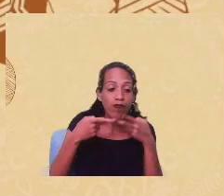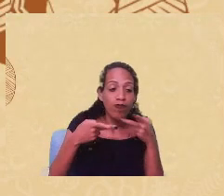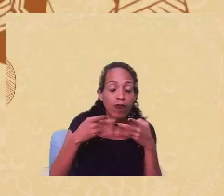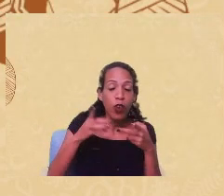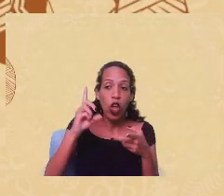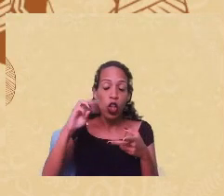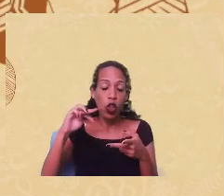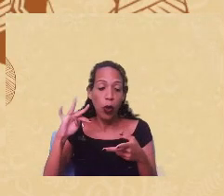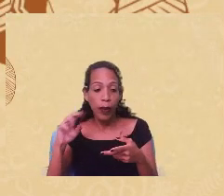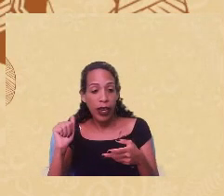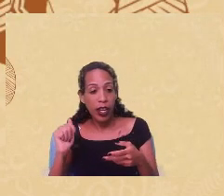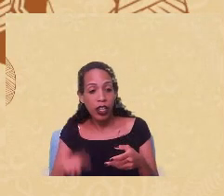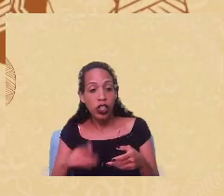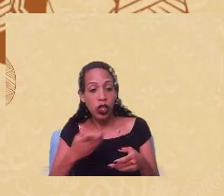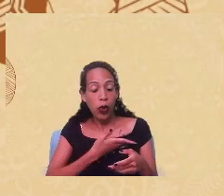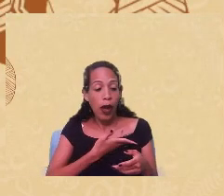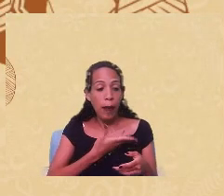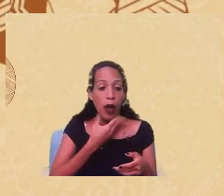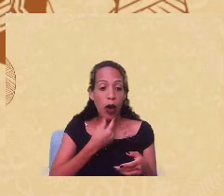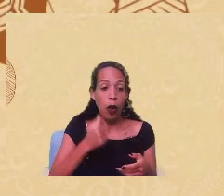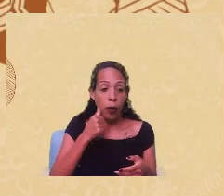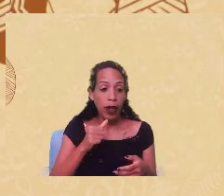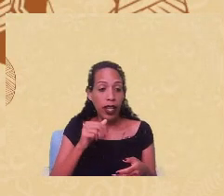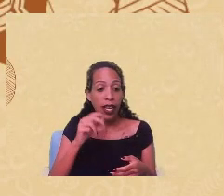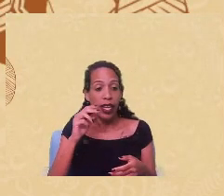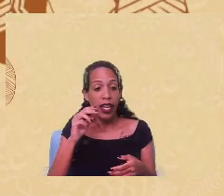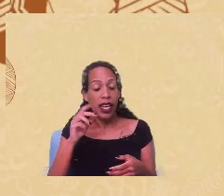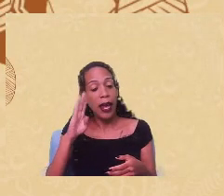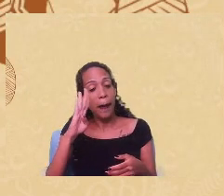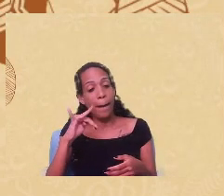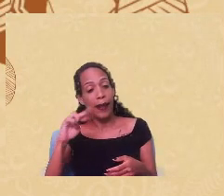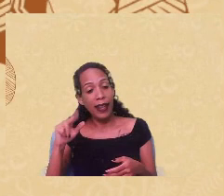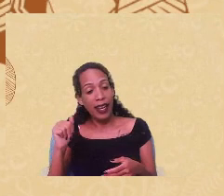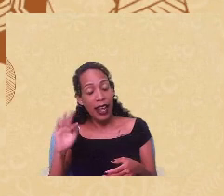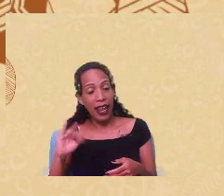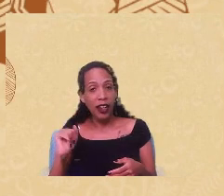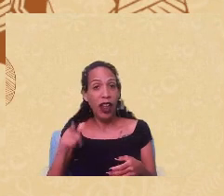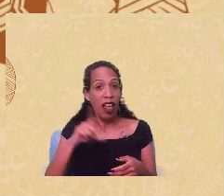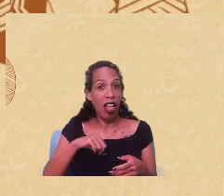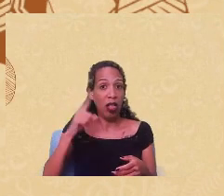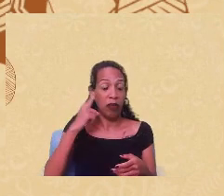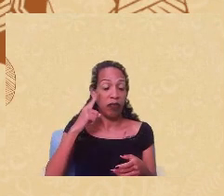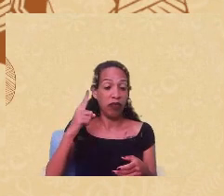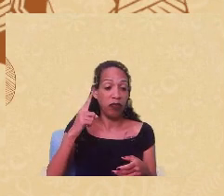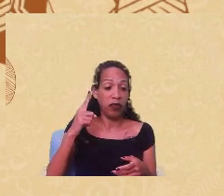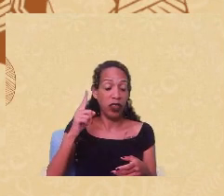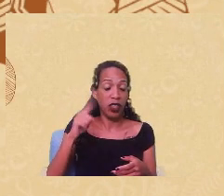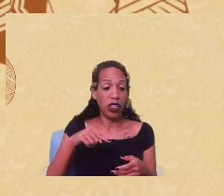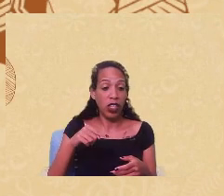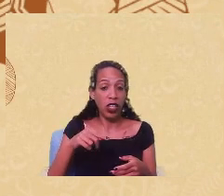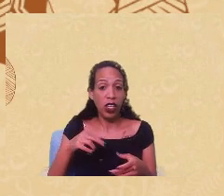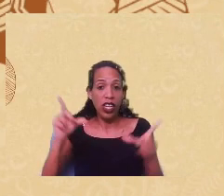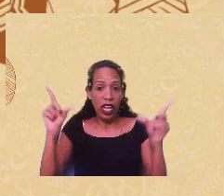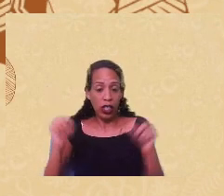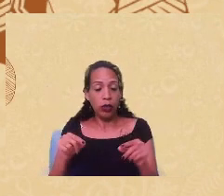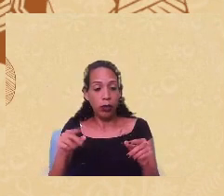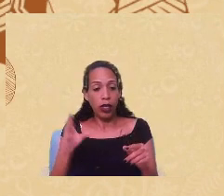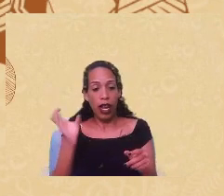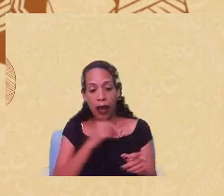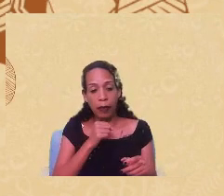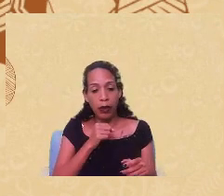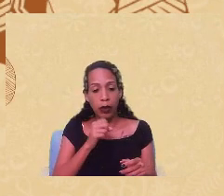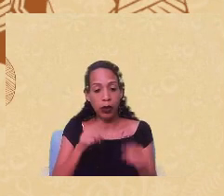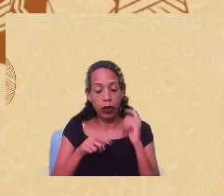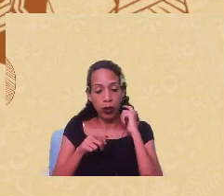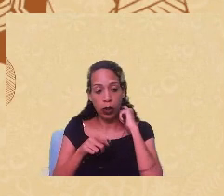-inimigo, binário, é essa lógica, para resumir muito rapidamente, é uma